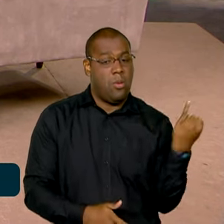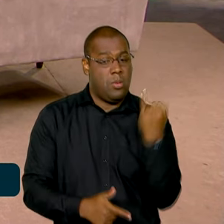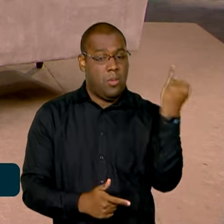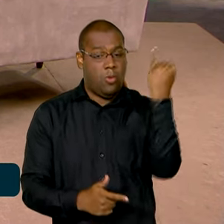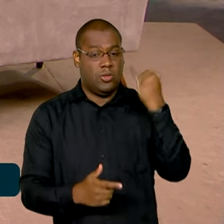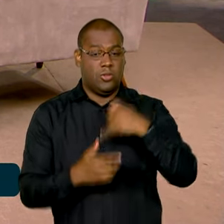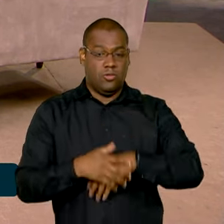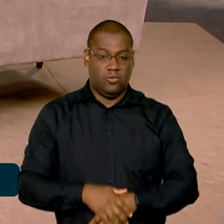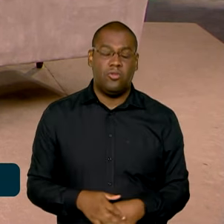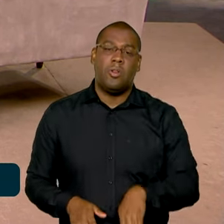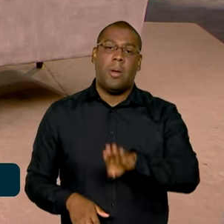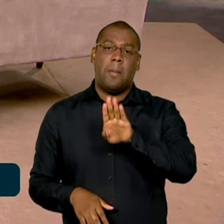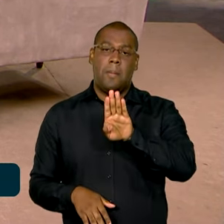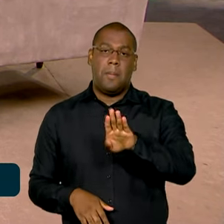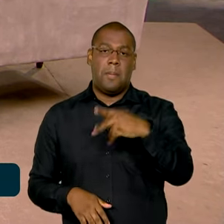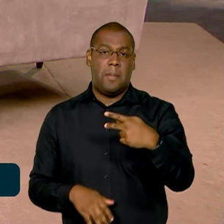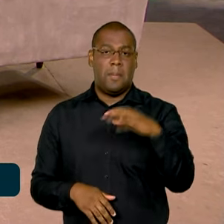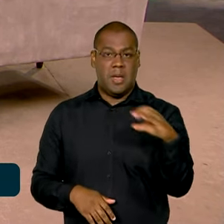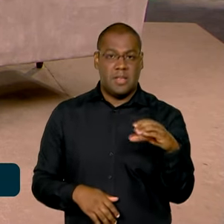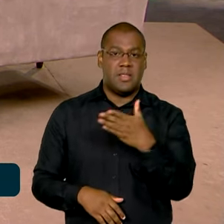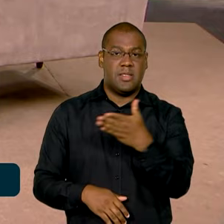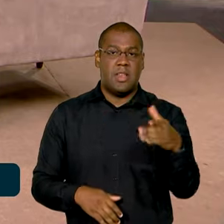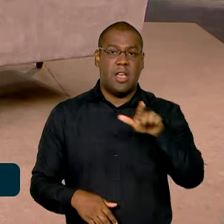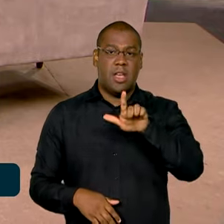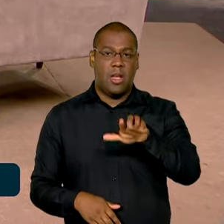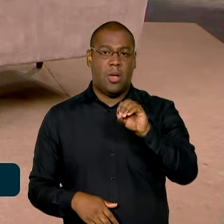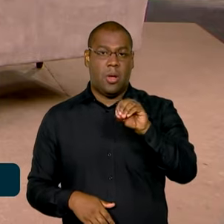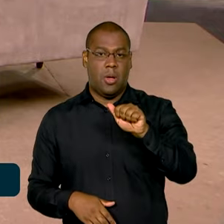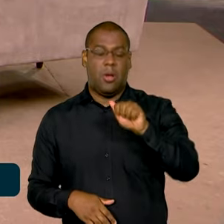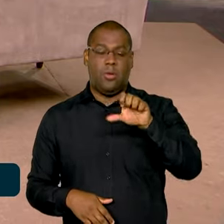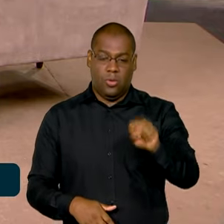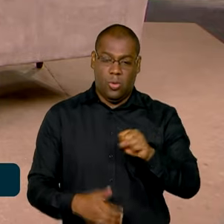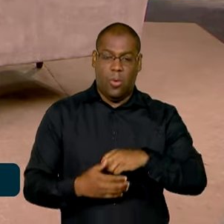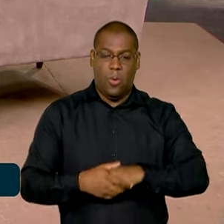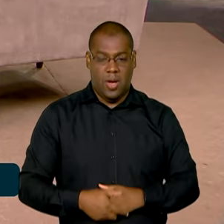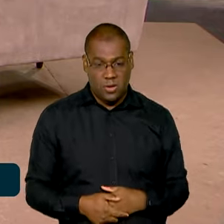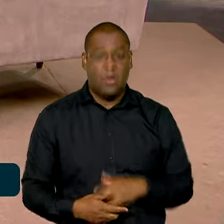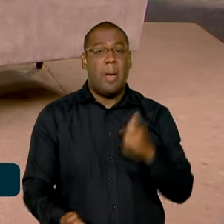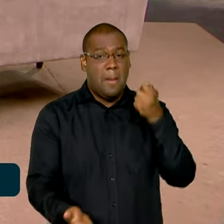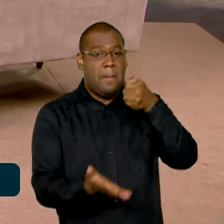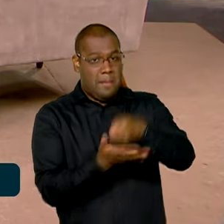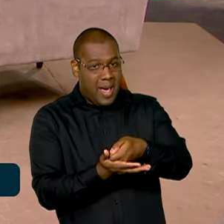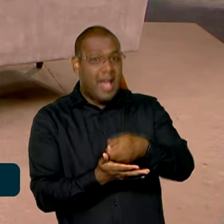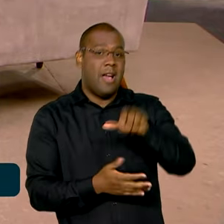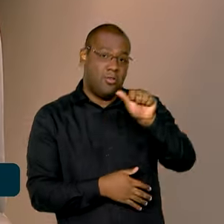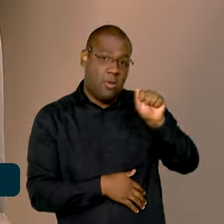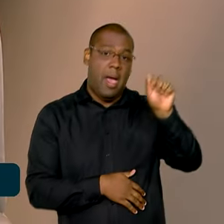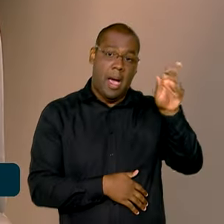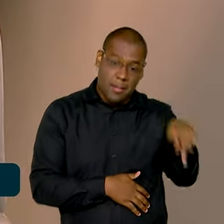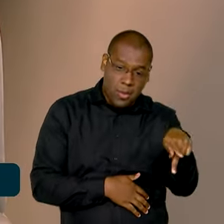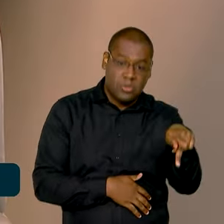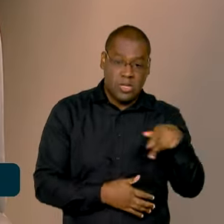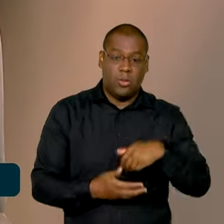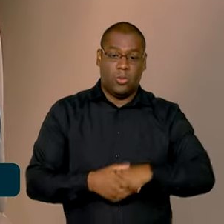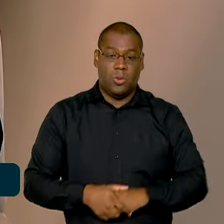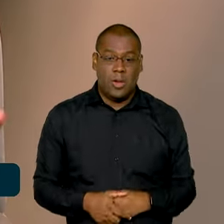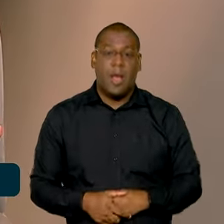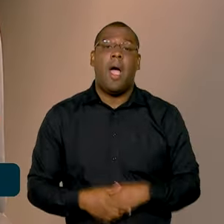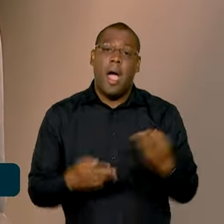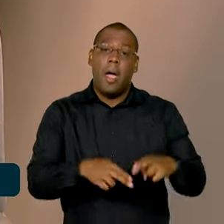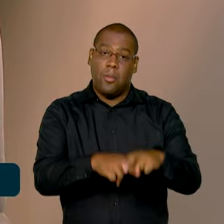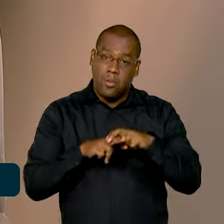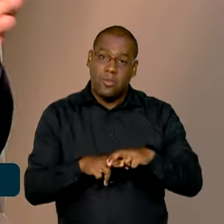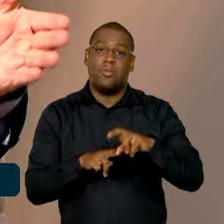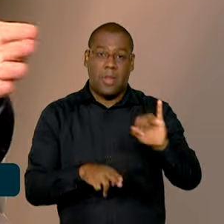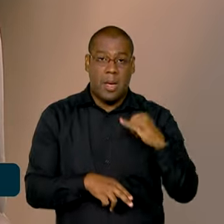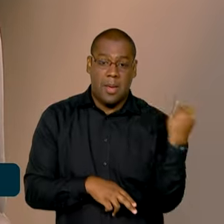Ou seja, o BPC Loas, todos aqueles benefícios que vai pagar por longa duração, a aposentadoria vai pagar para a vida toda. Aí é importante você fazer uma